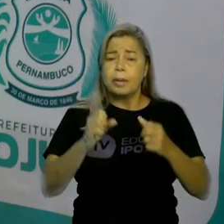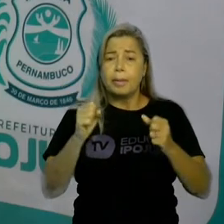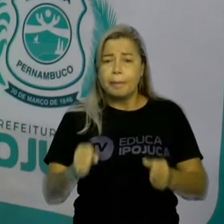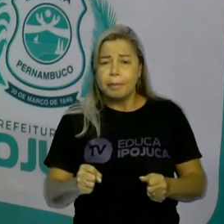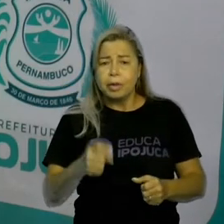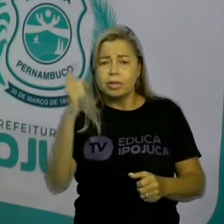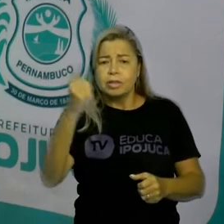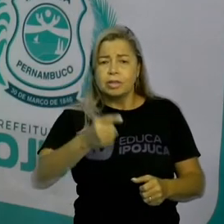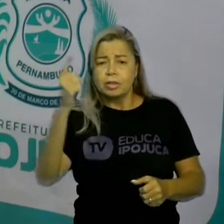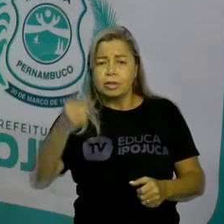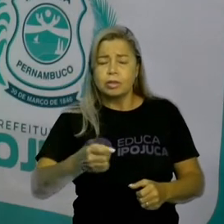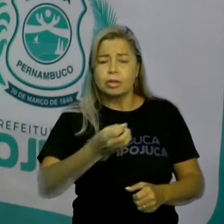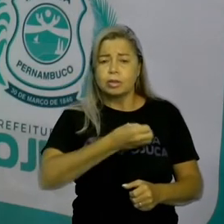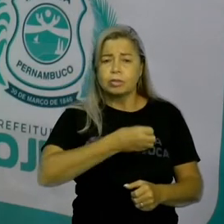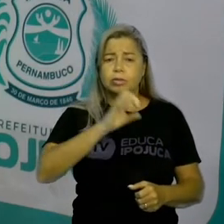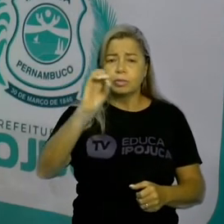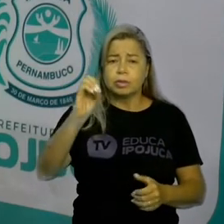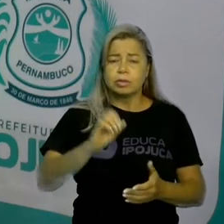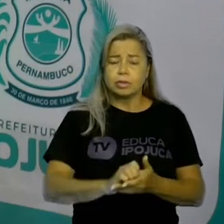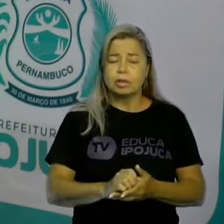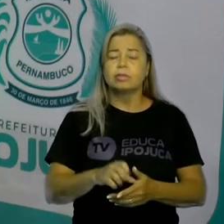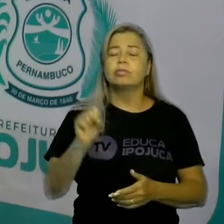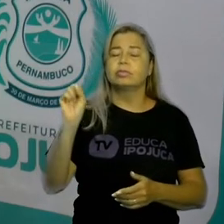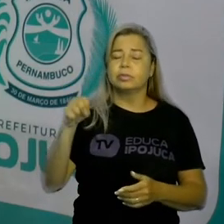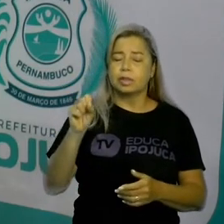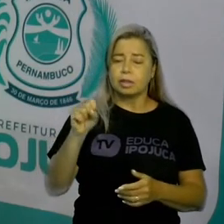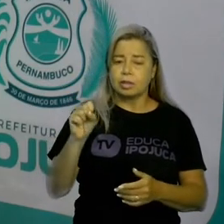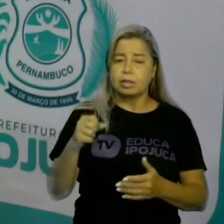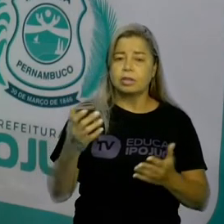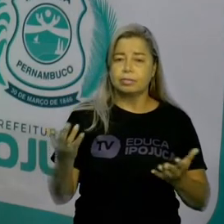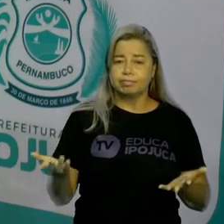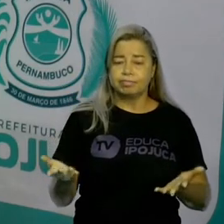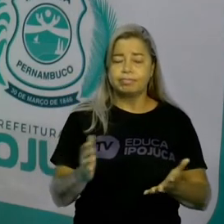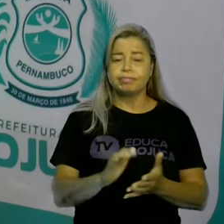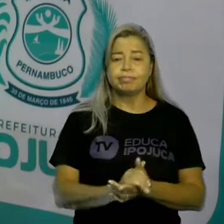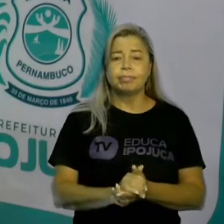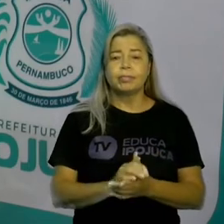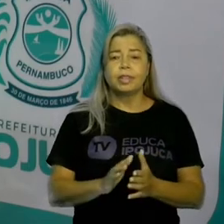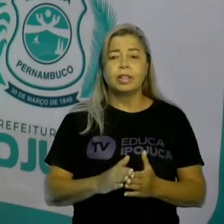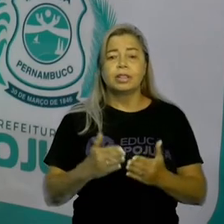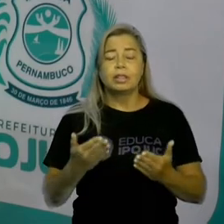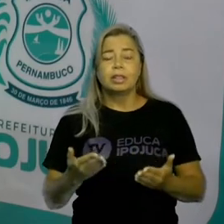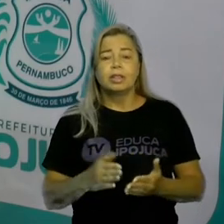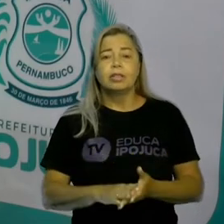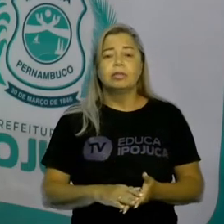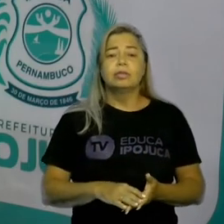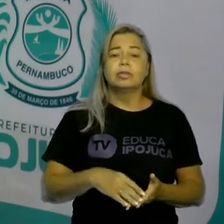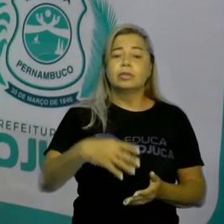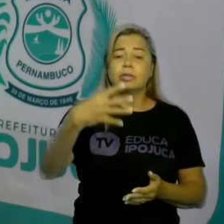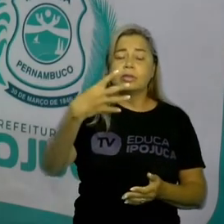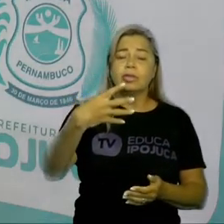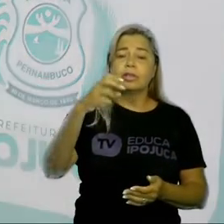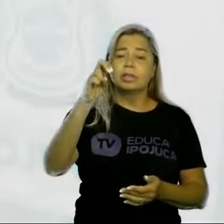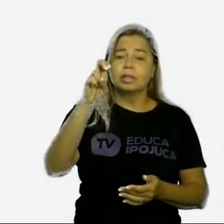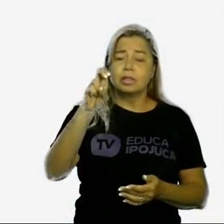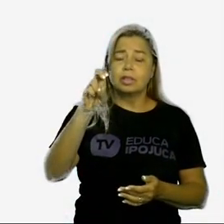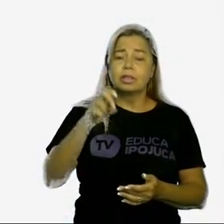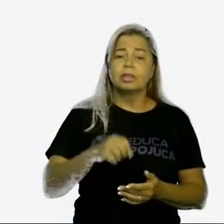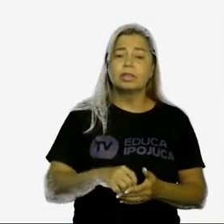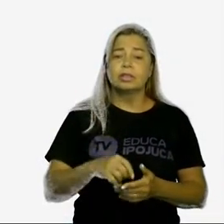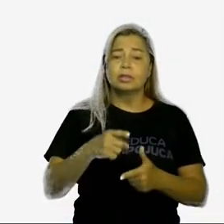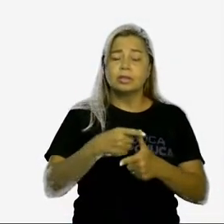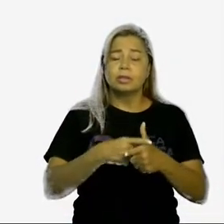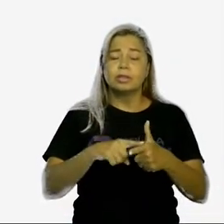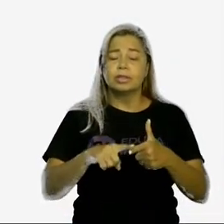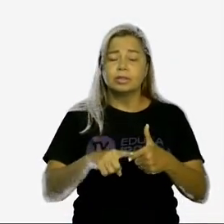sim. Este com este, este com este. Sobrou 45 dividido por 1. Então, 400 dividido por 1